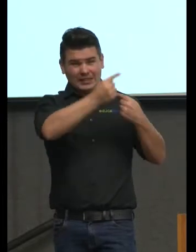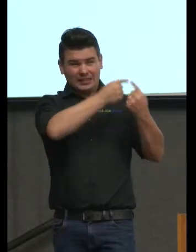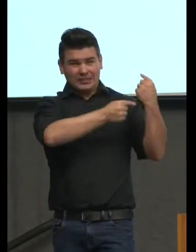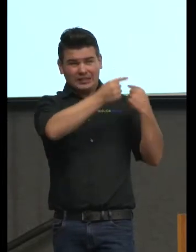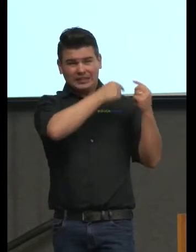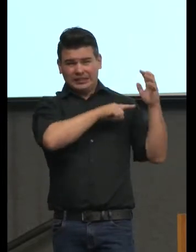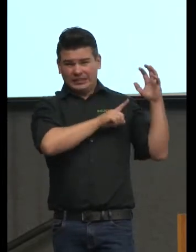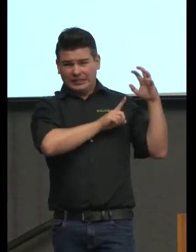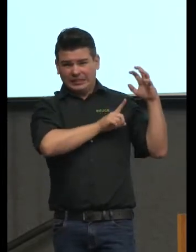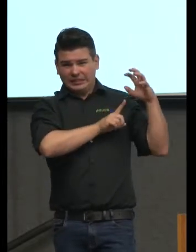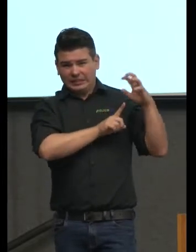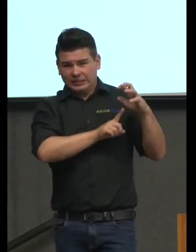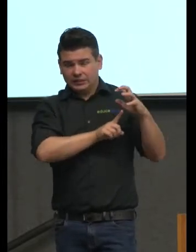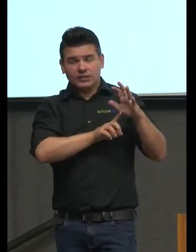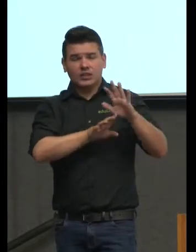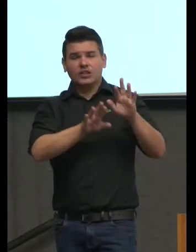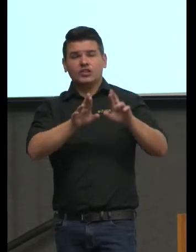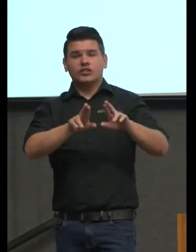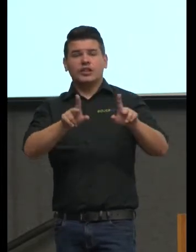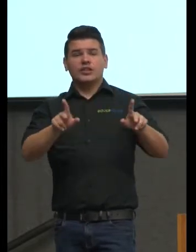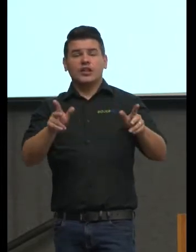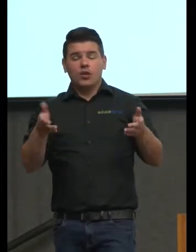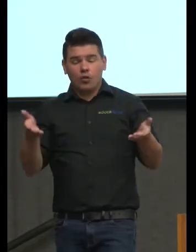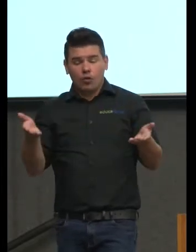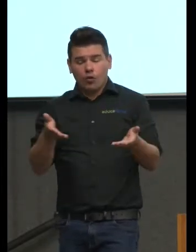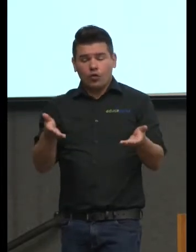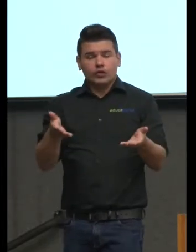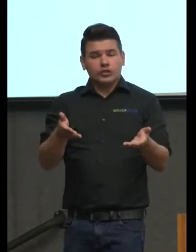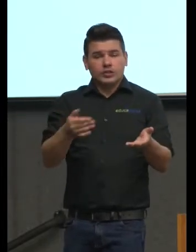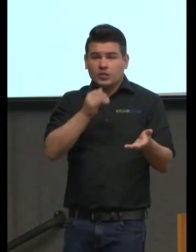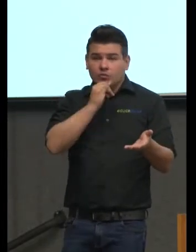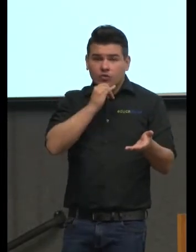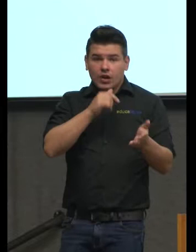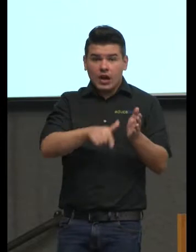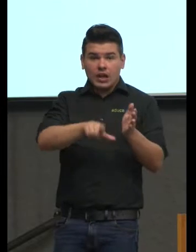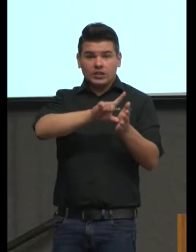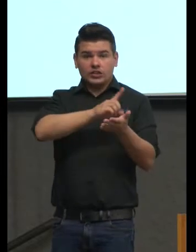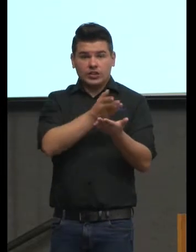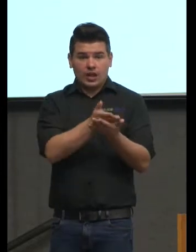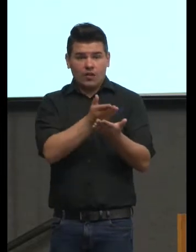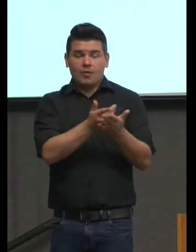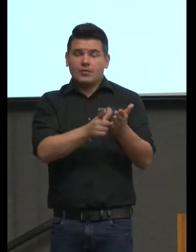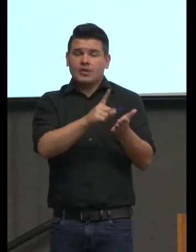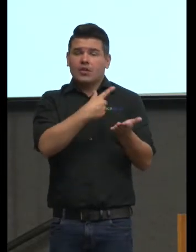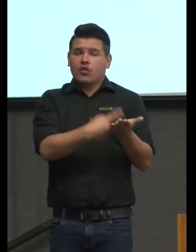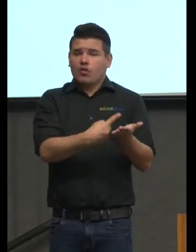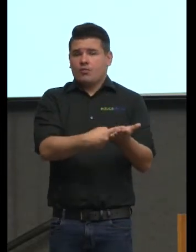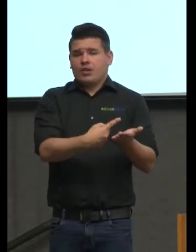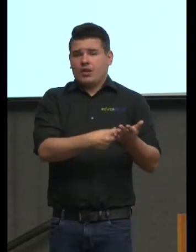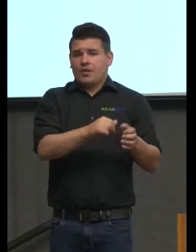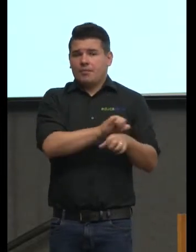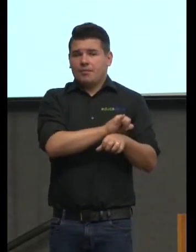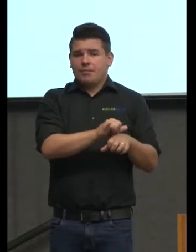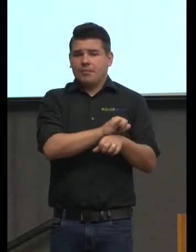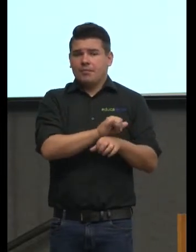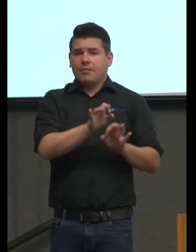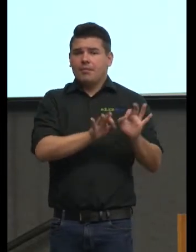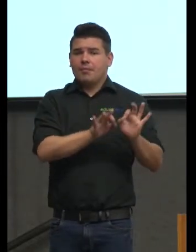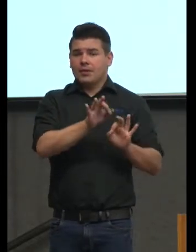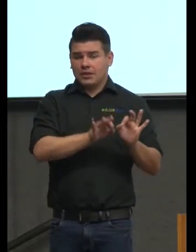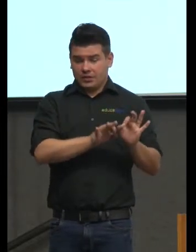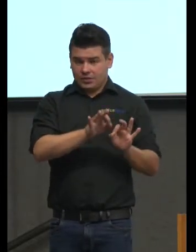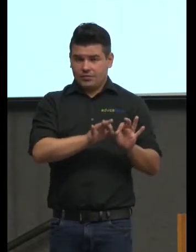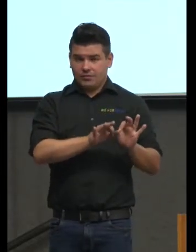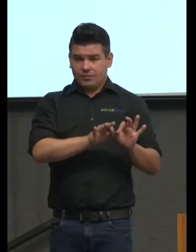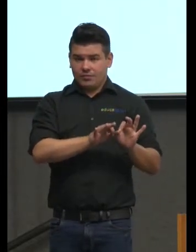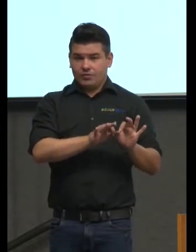presente que por exemplo é o da planejamento da aula o que que significa você definir um presente por